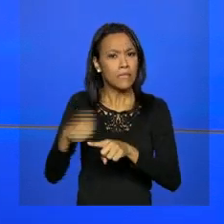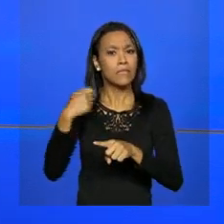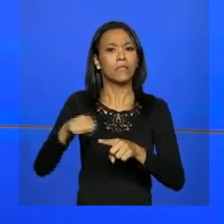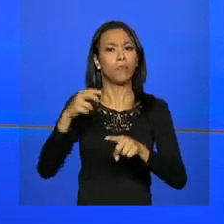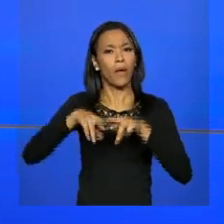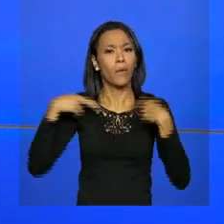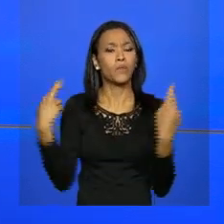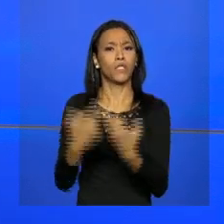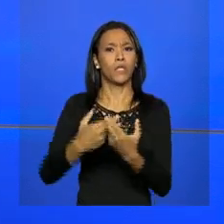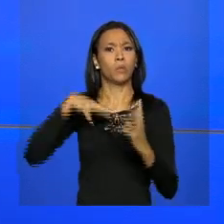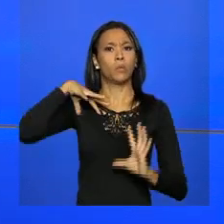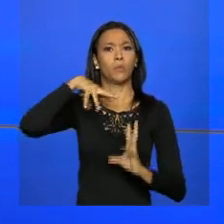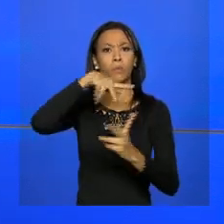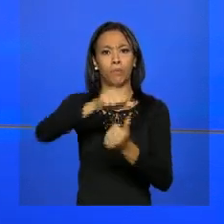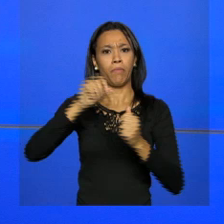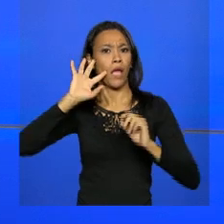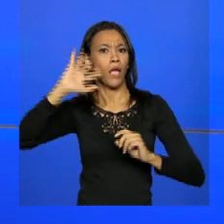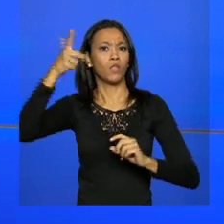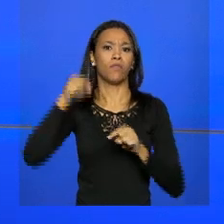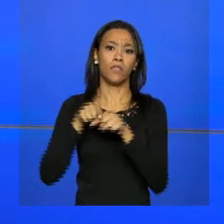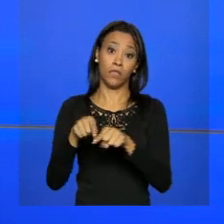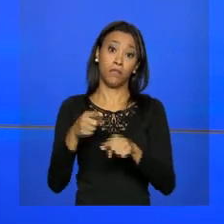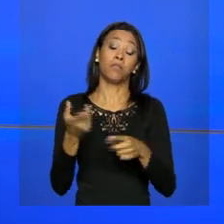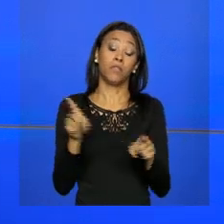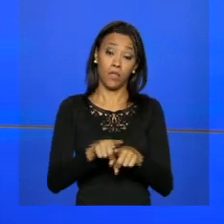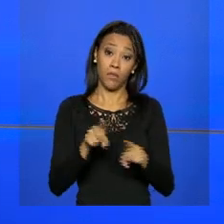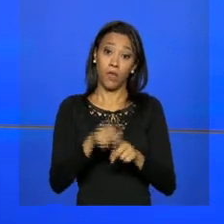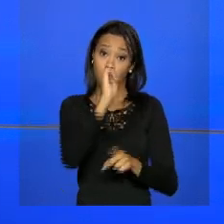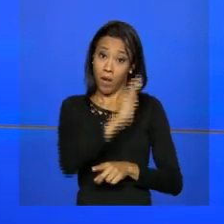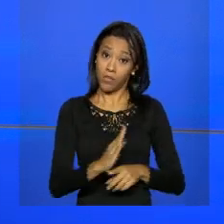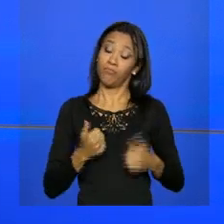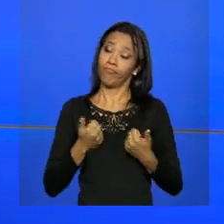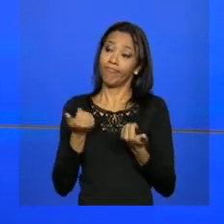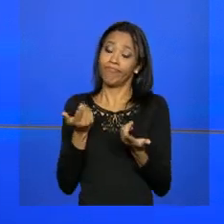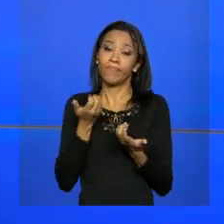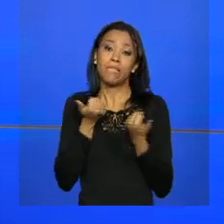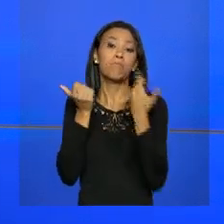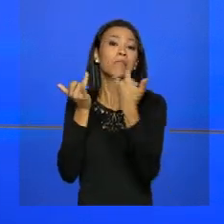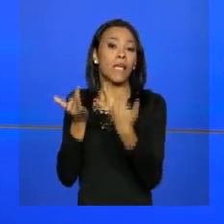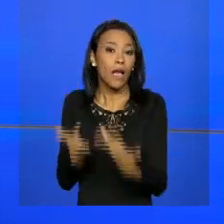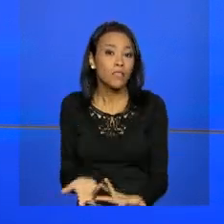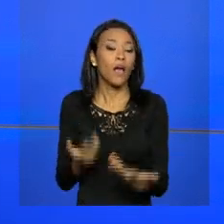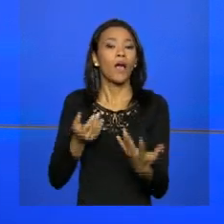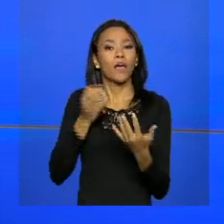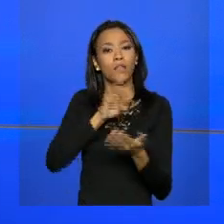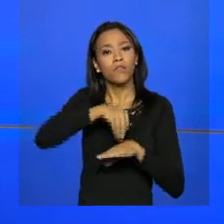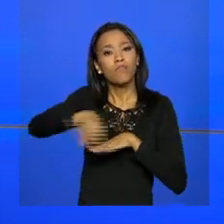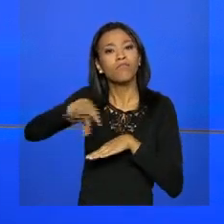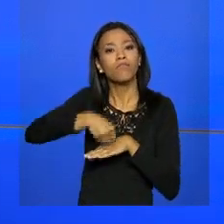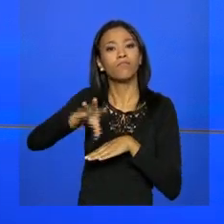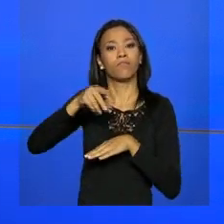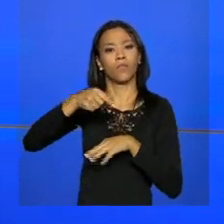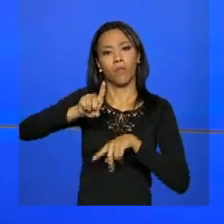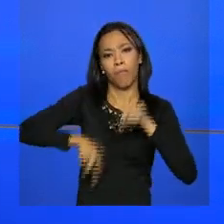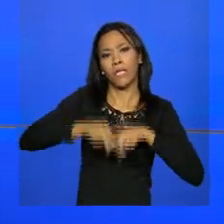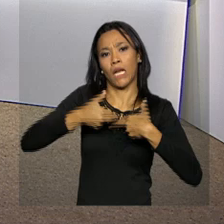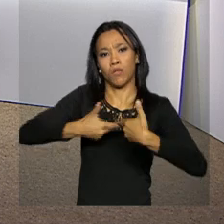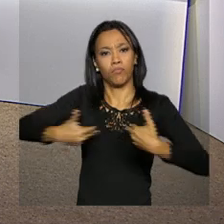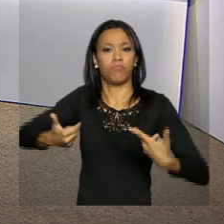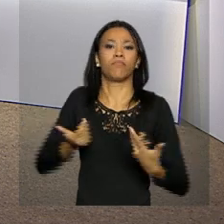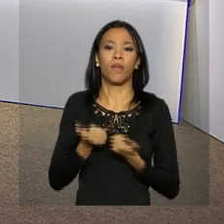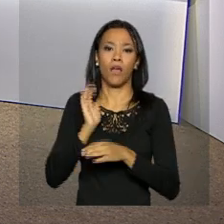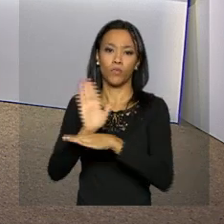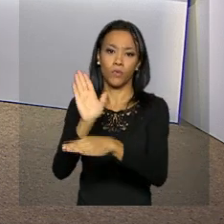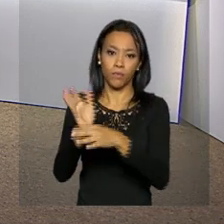internacional e desde então se colocou à disposição da organização para esclarecimentos e fornecimento de materiais técnicos.